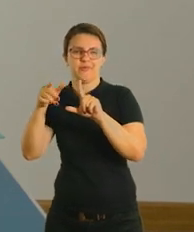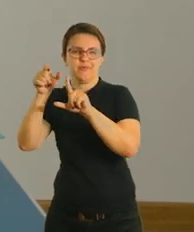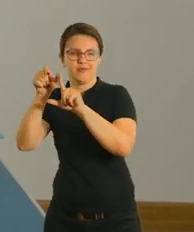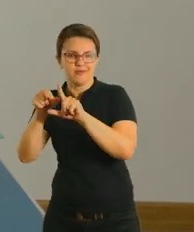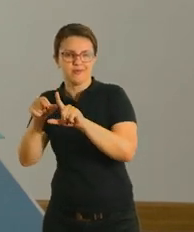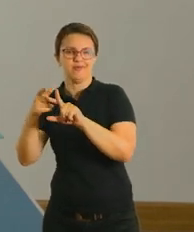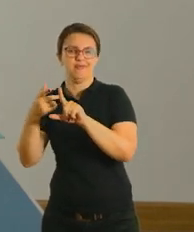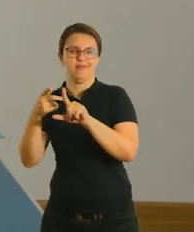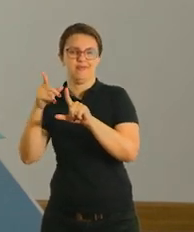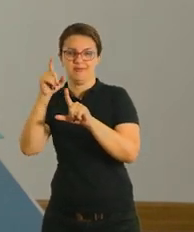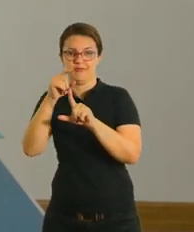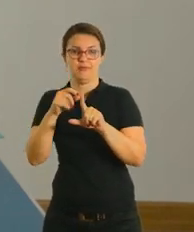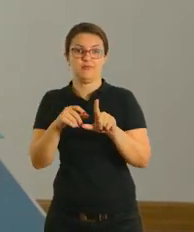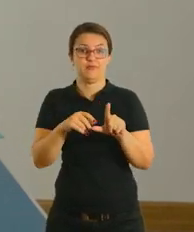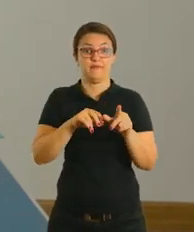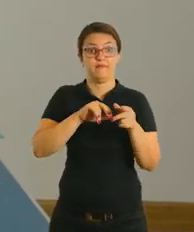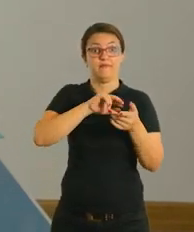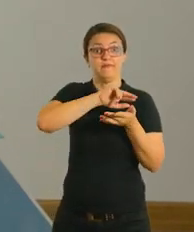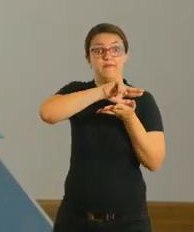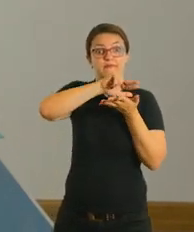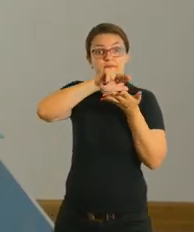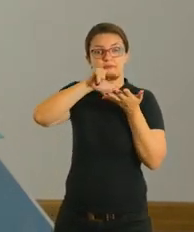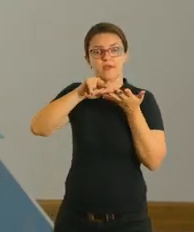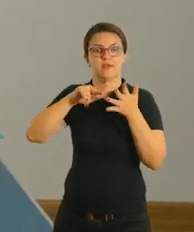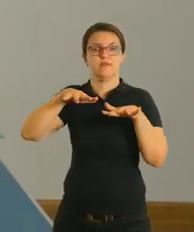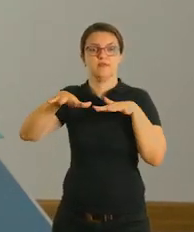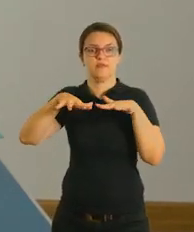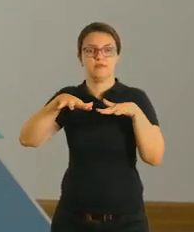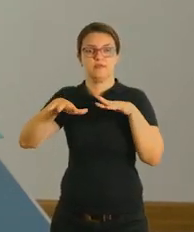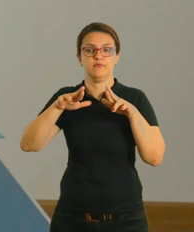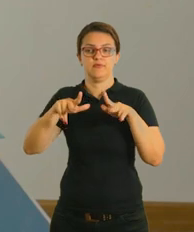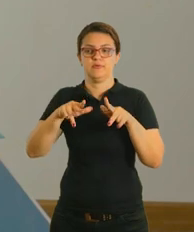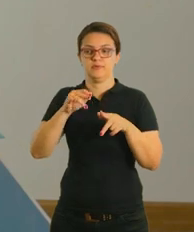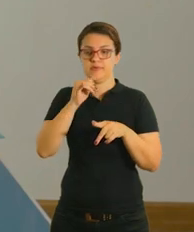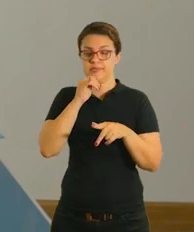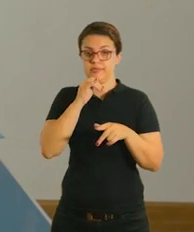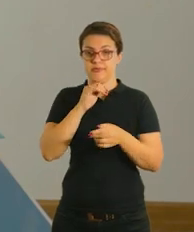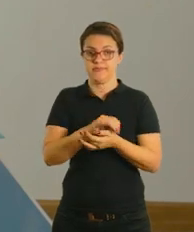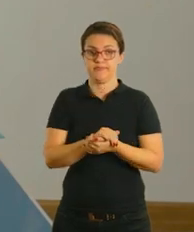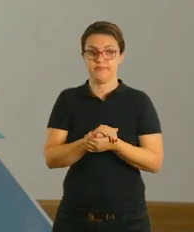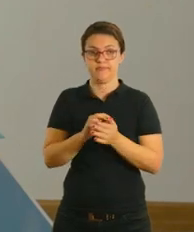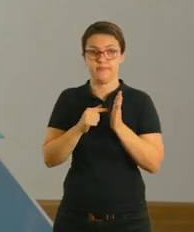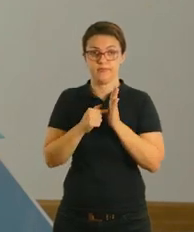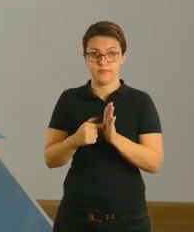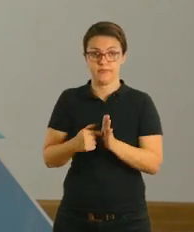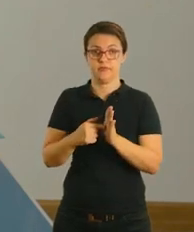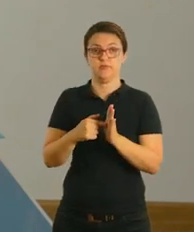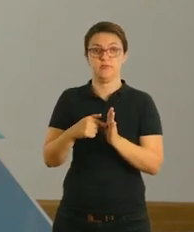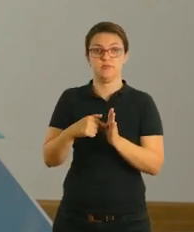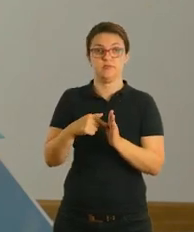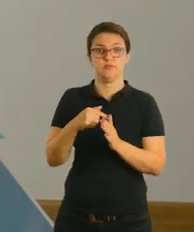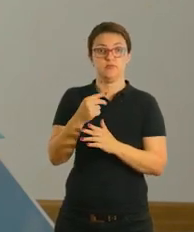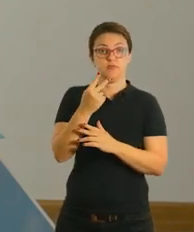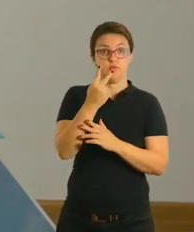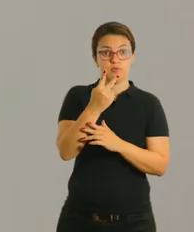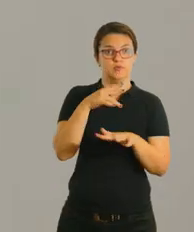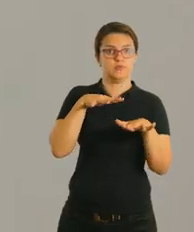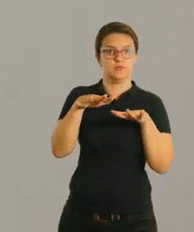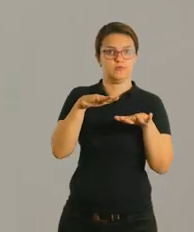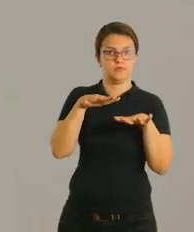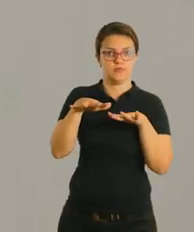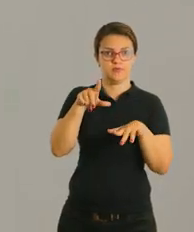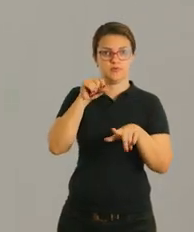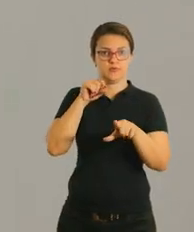Ela vai ter que apresentar várias posições de níveis diferentes. Então, por exemplo, determina para ela que ela tem que apresentar duas posições do nível